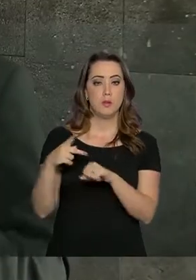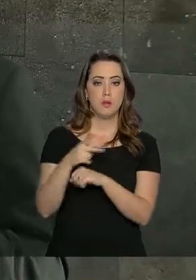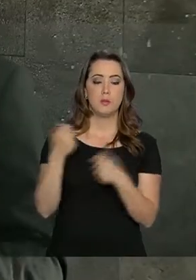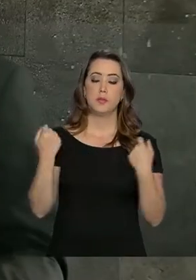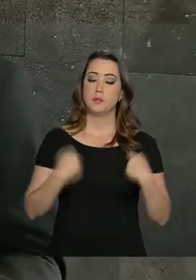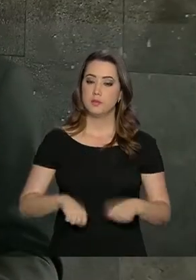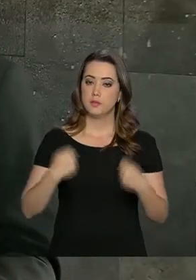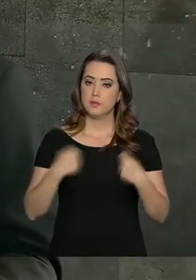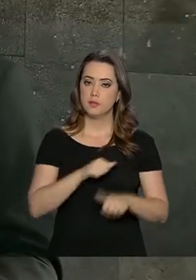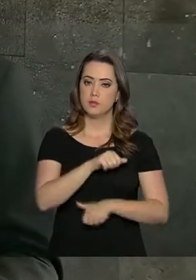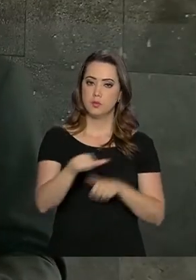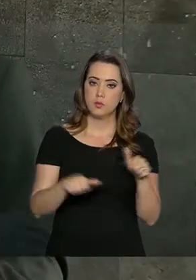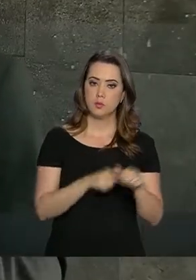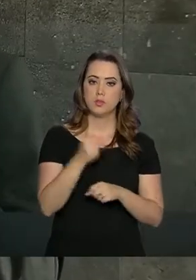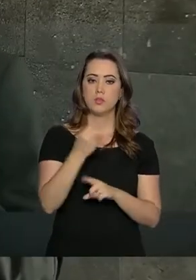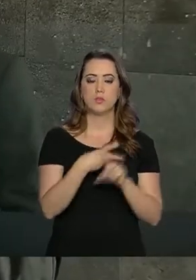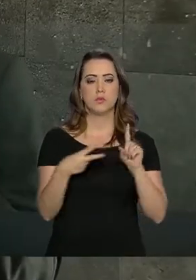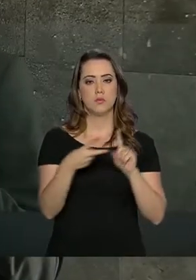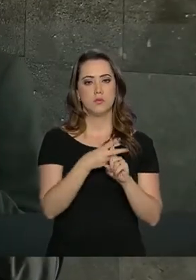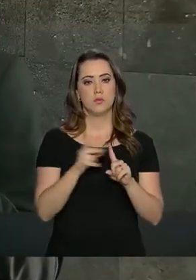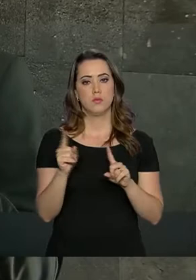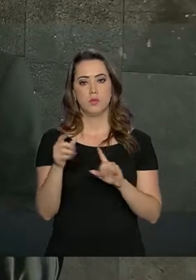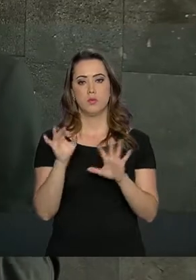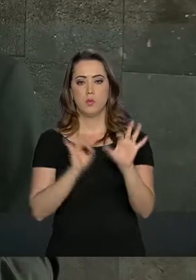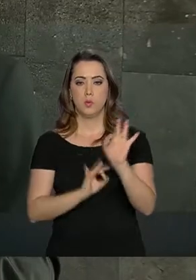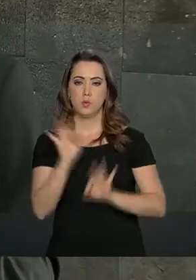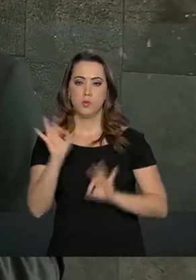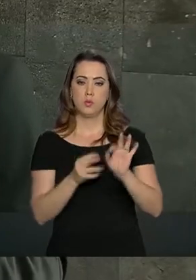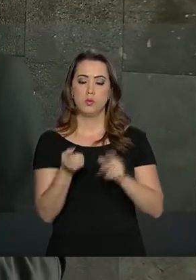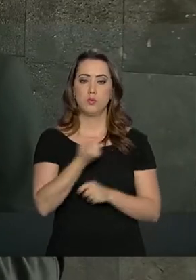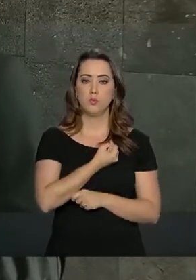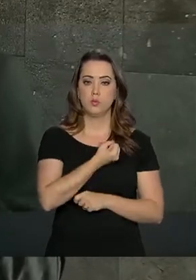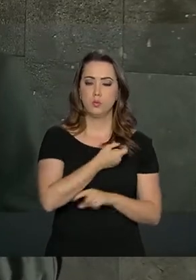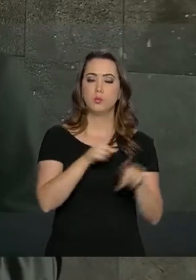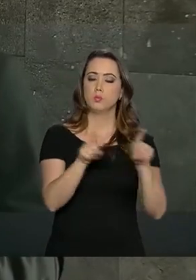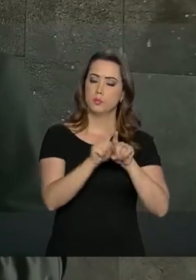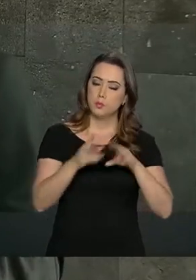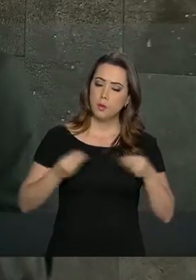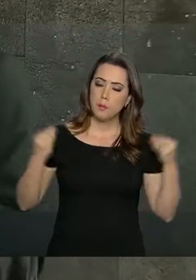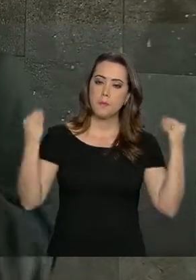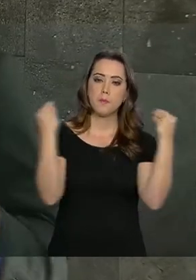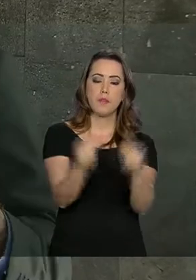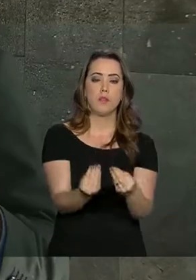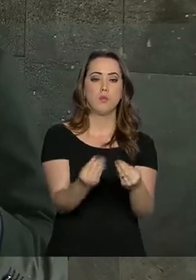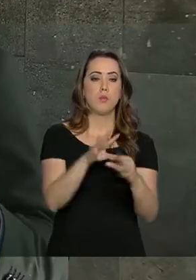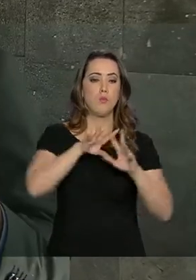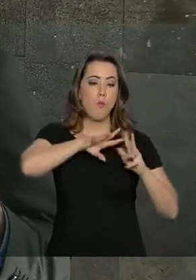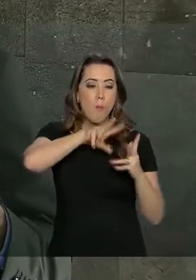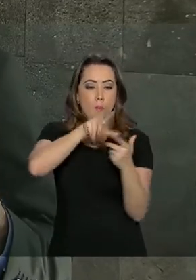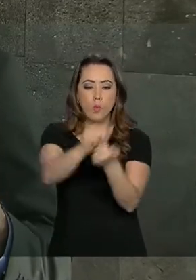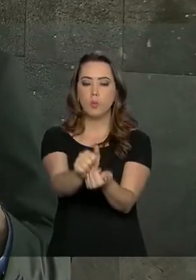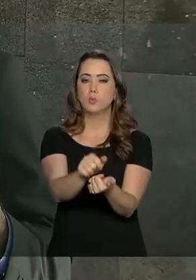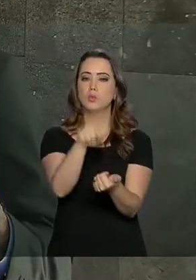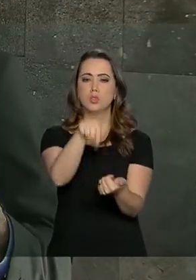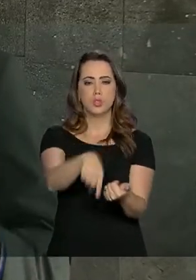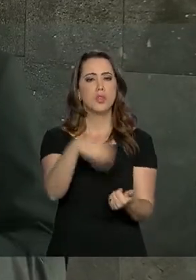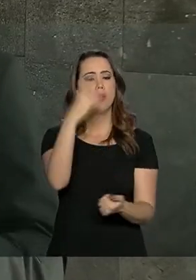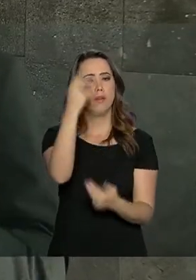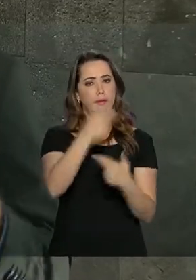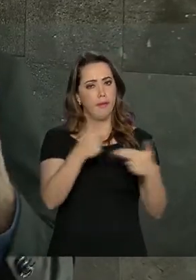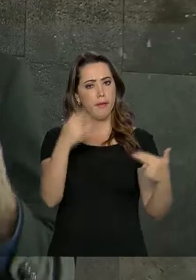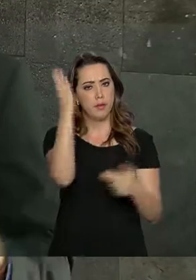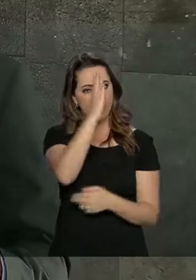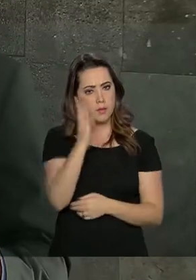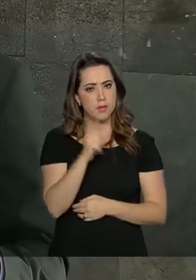precisando de uma reforma da Previdência. Tanto para o ajuste de seus números, como também para o envio ao mundo de que aqui as coisas serão